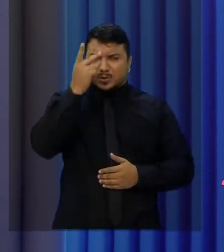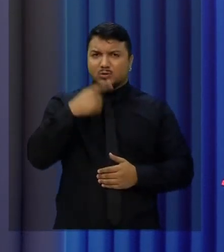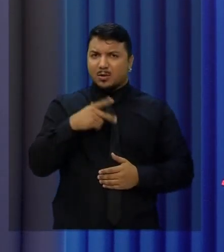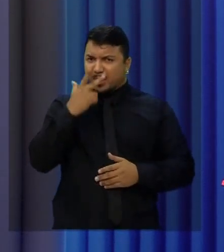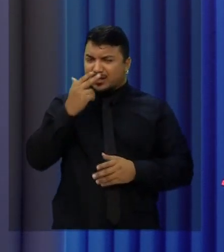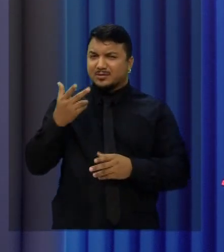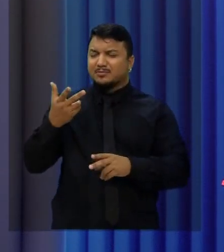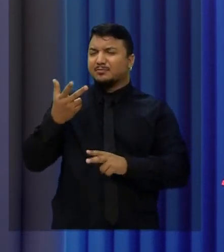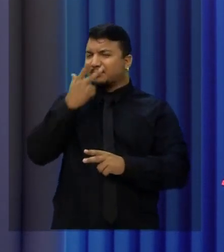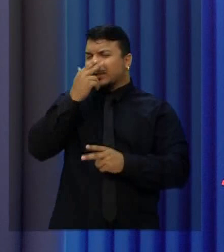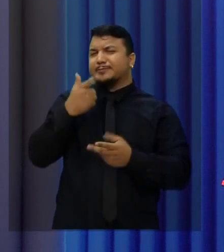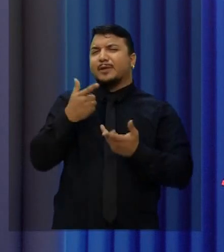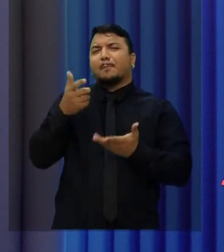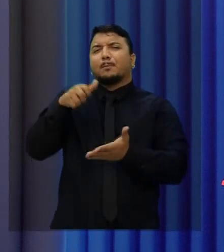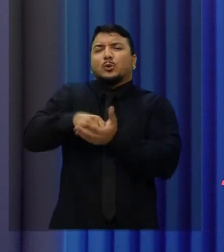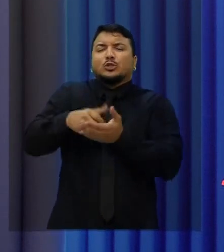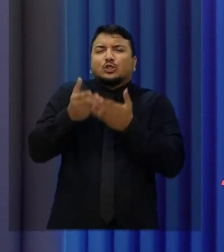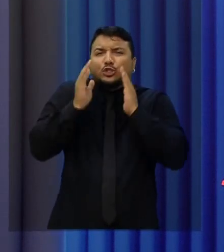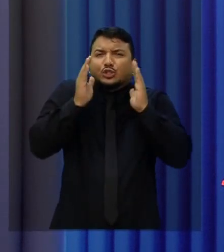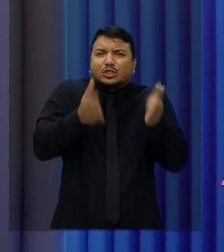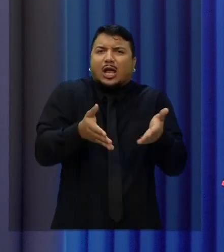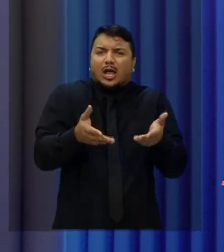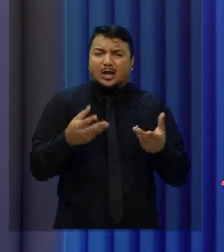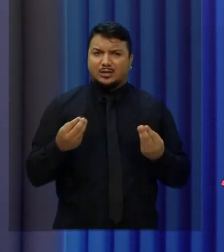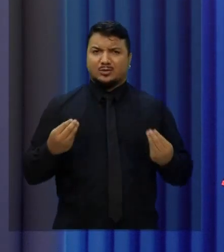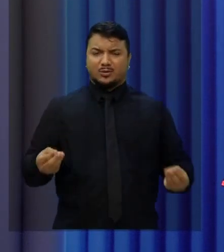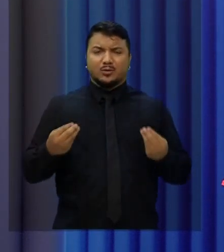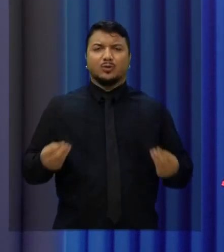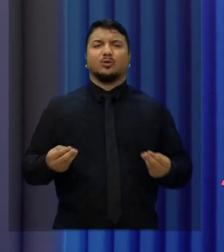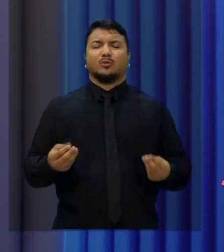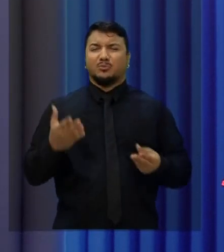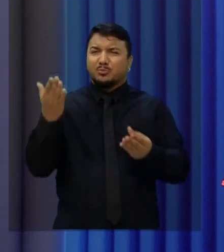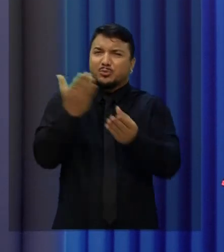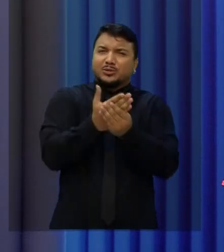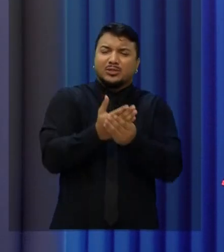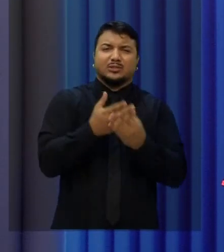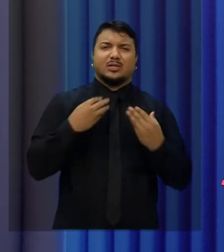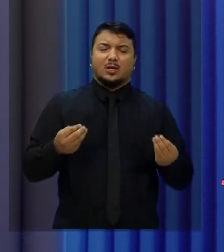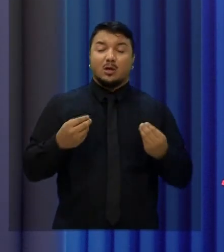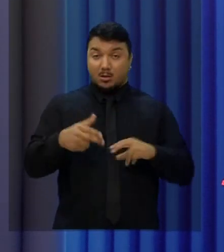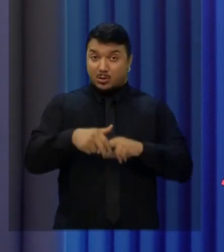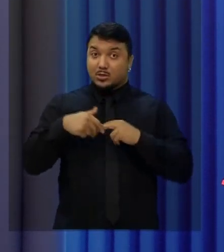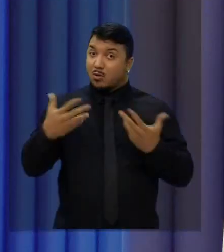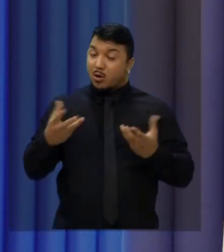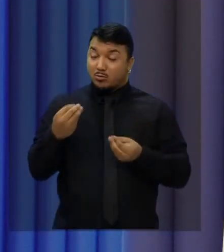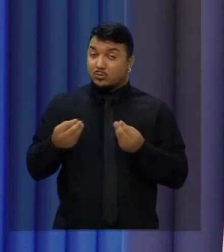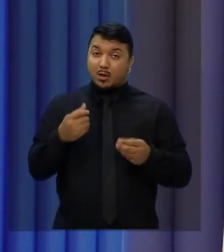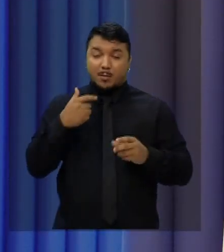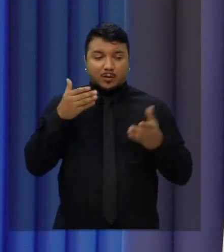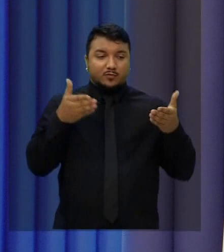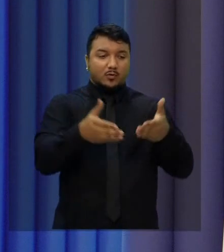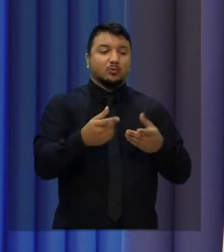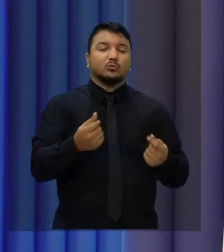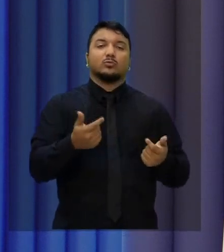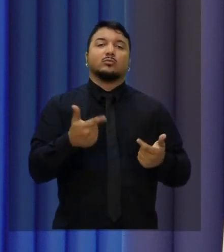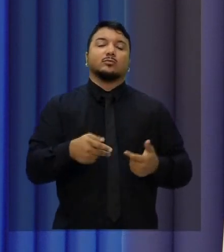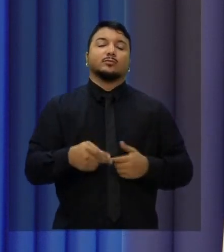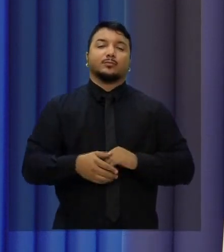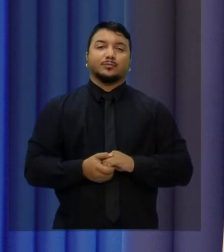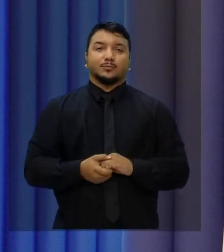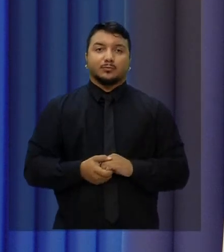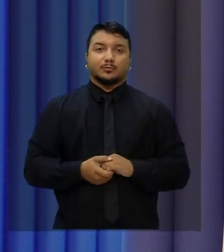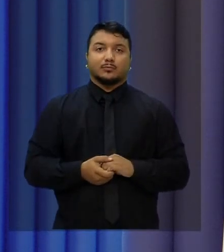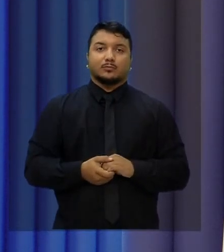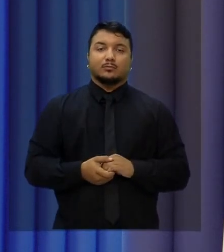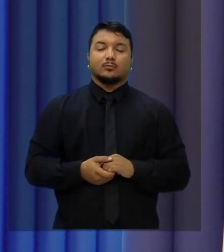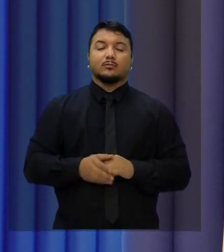em segunda instância? Faça essa avaliação, cearense. Veja quem está preocupado com o recurso público e quem não está. Pela ordem do debate, o